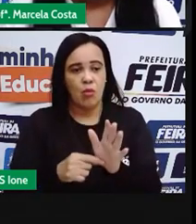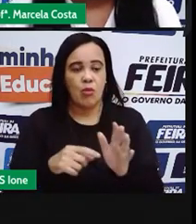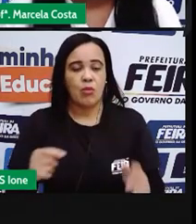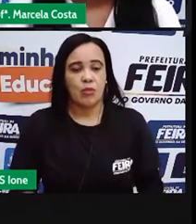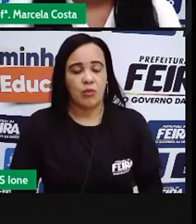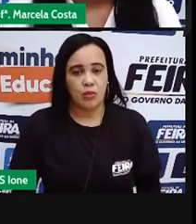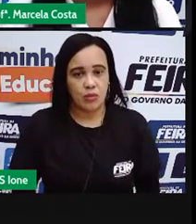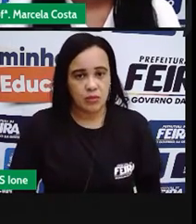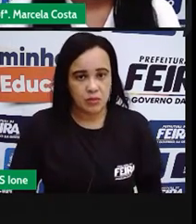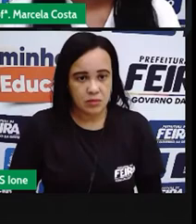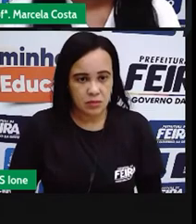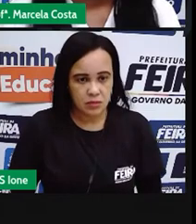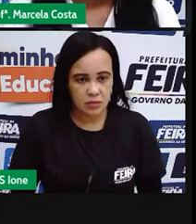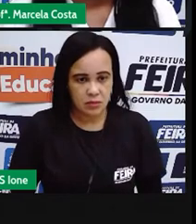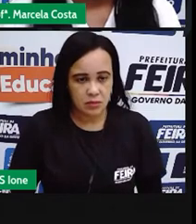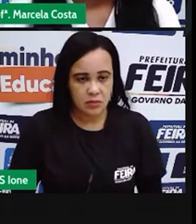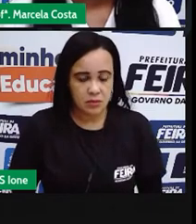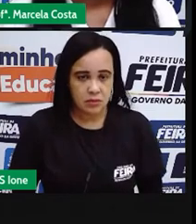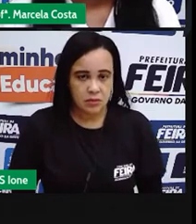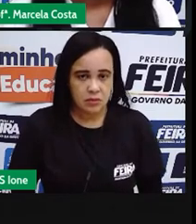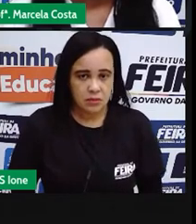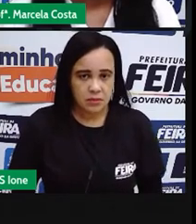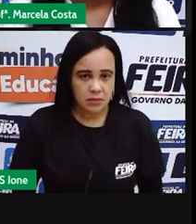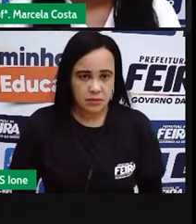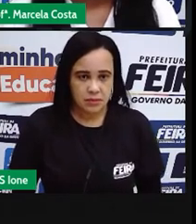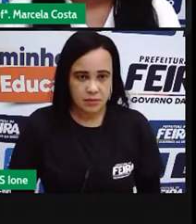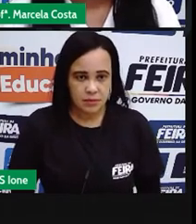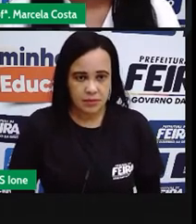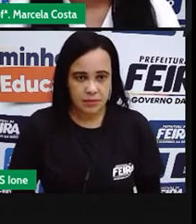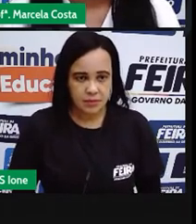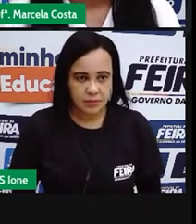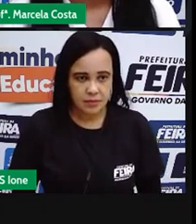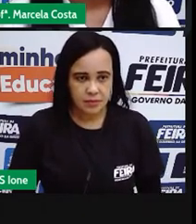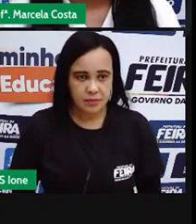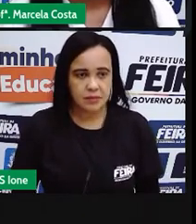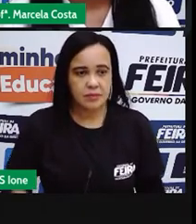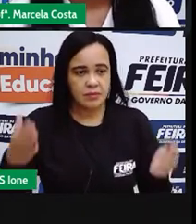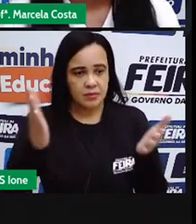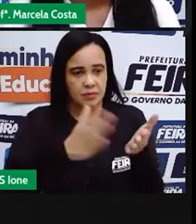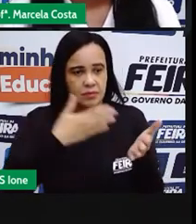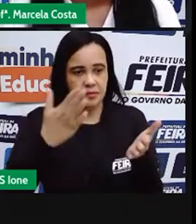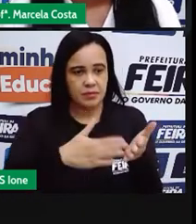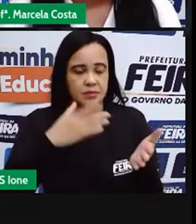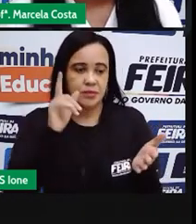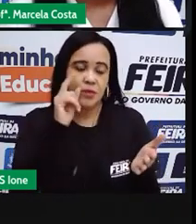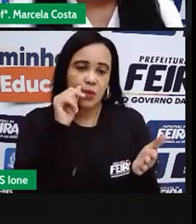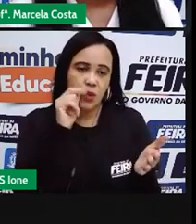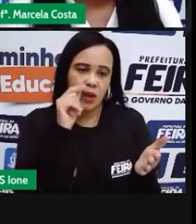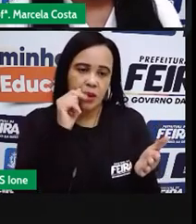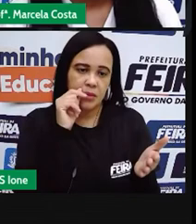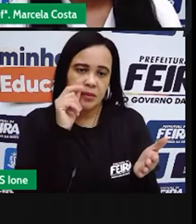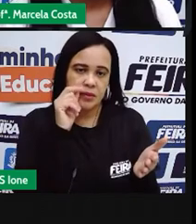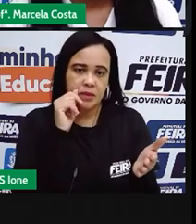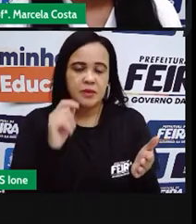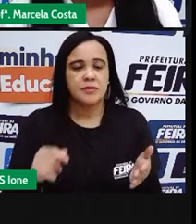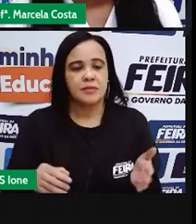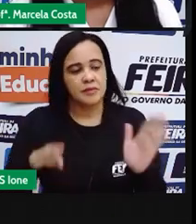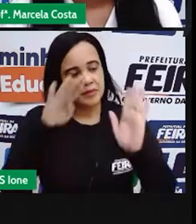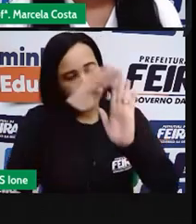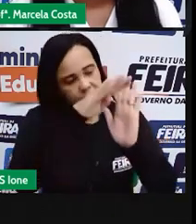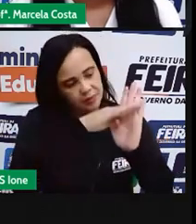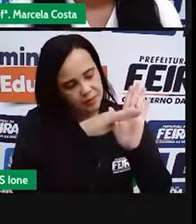Agora, crianças, ainda usando o caderno, o rato, vão escrever uma lista